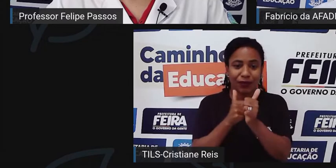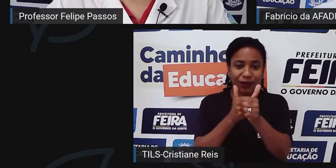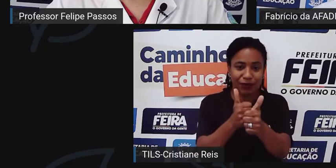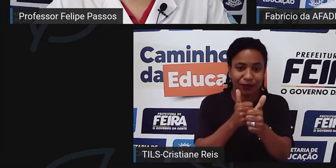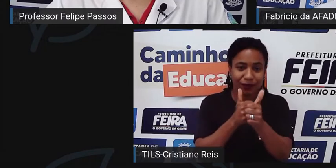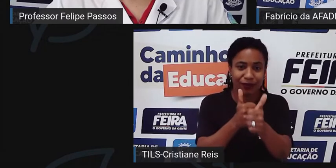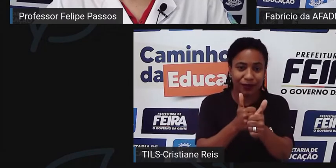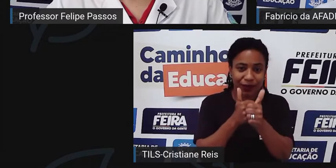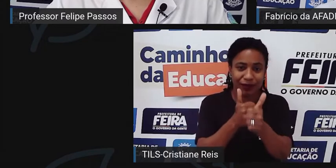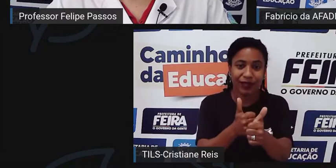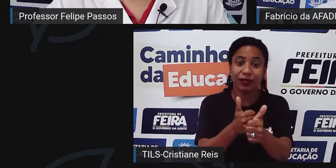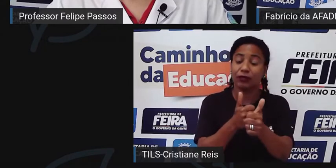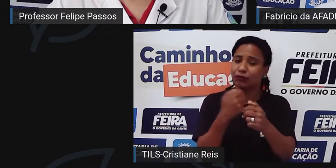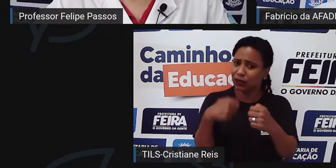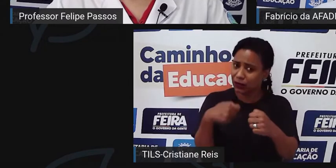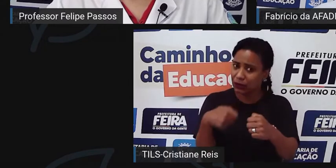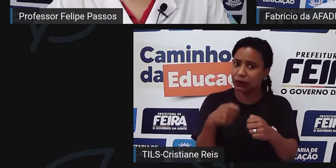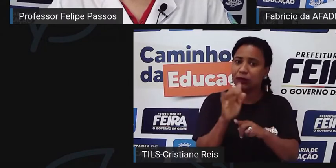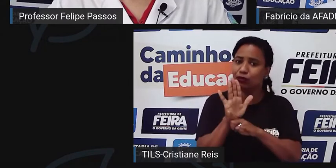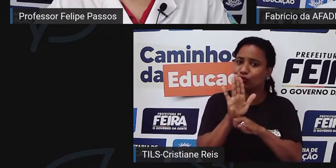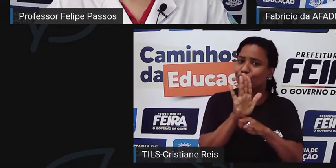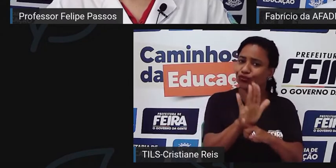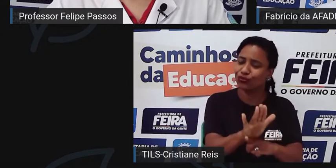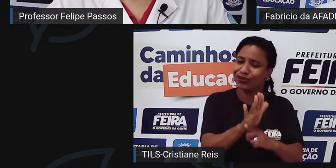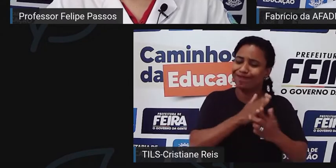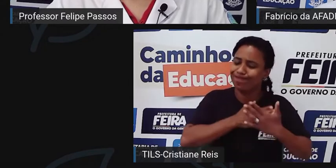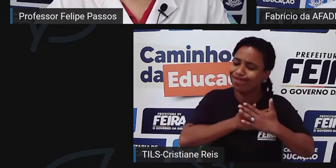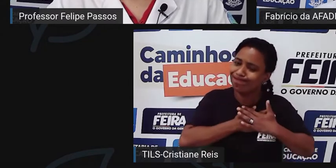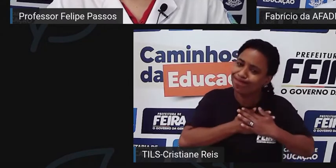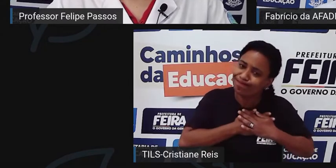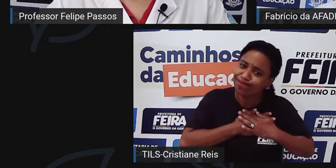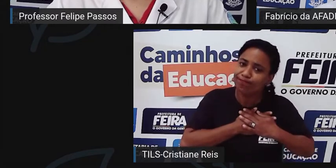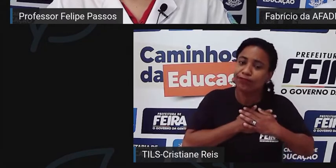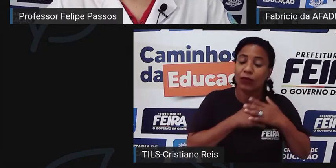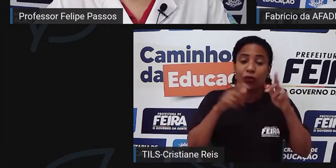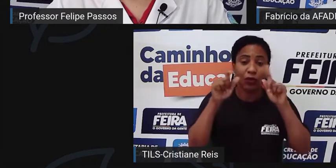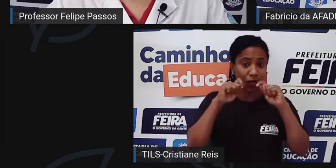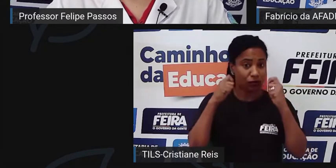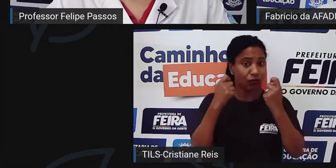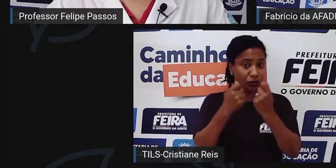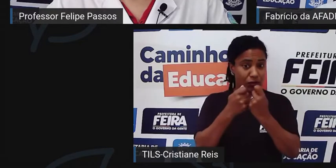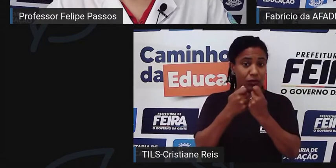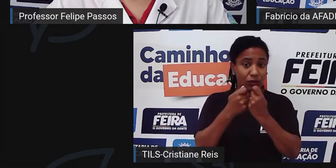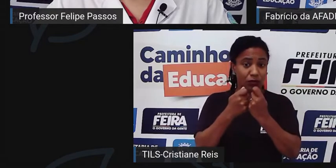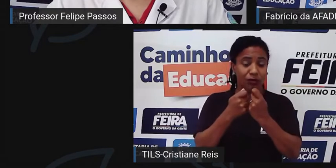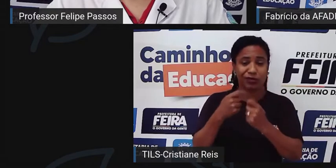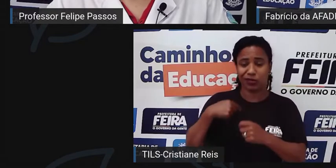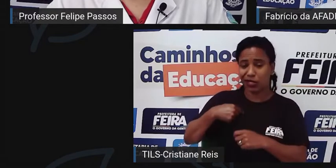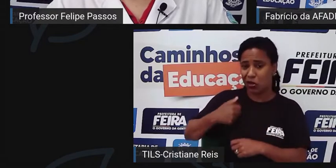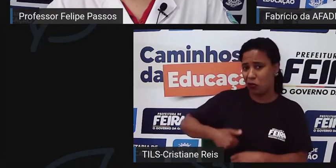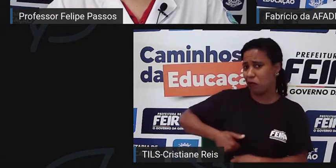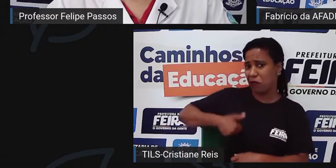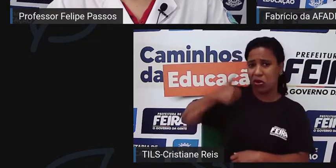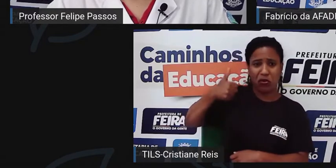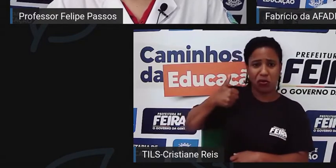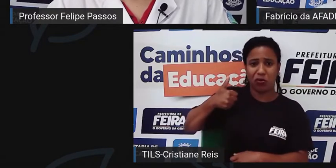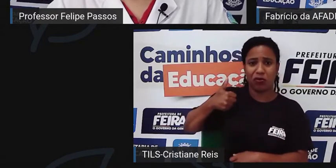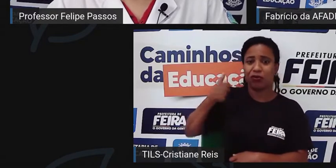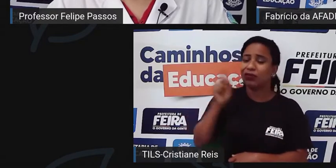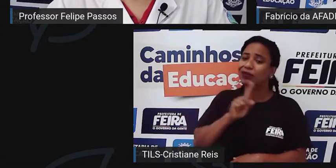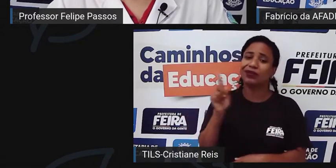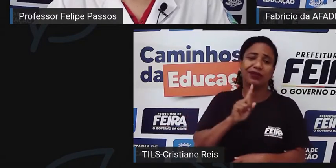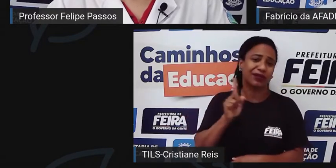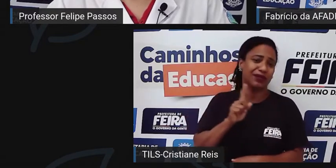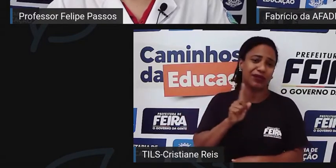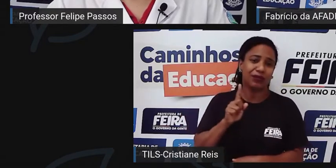de um olhar especial. A gente da associação, a gente fala muito. A gente não quer ser melhor que ninguém. Mas a pessoa que tem, a